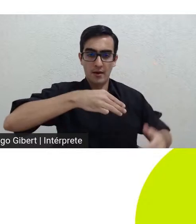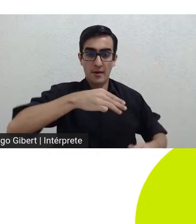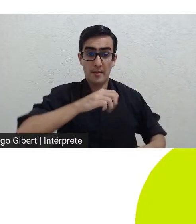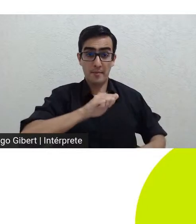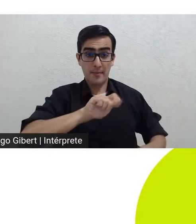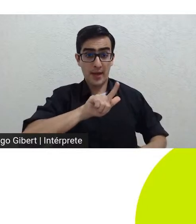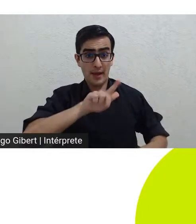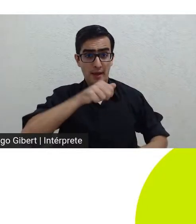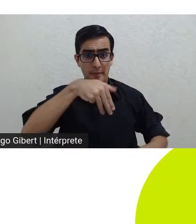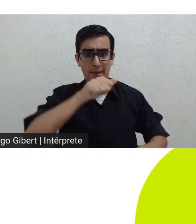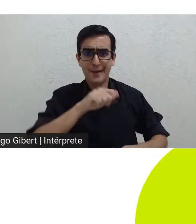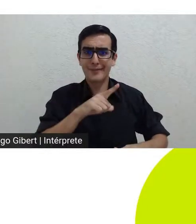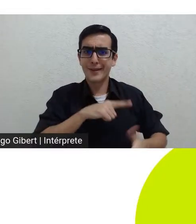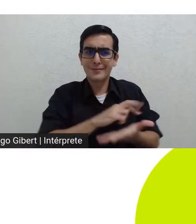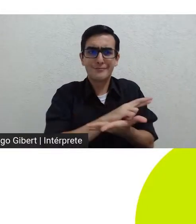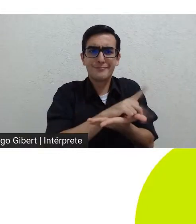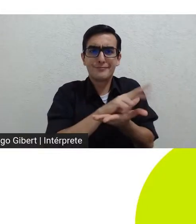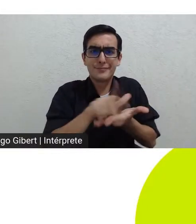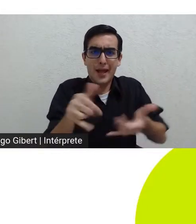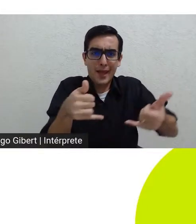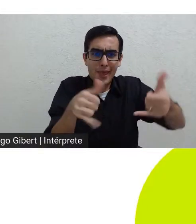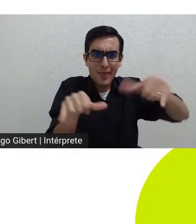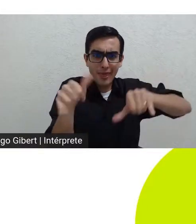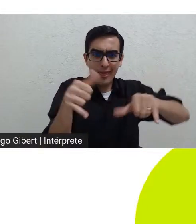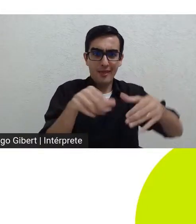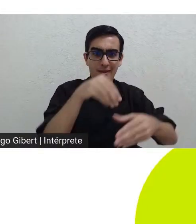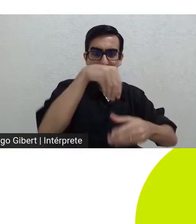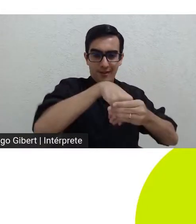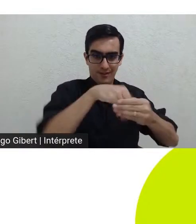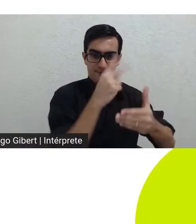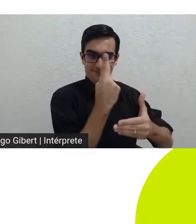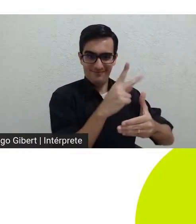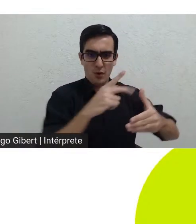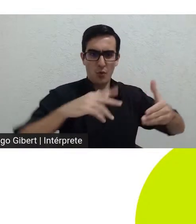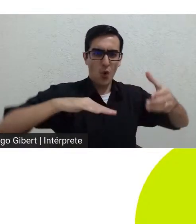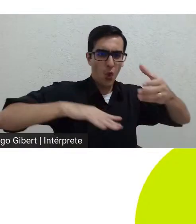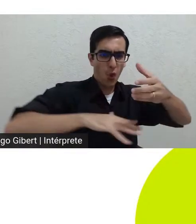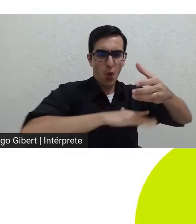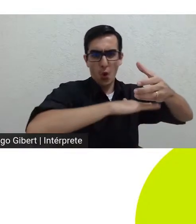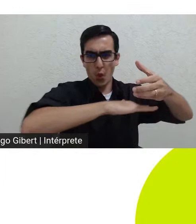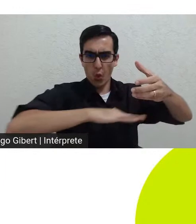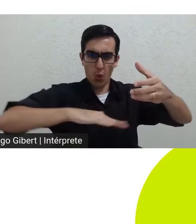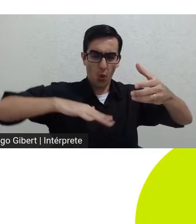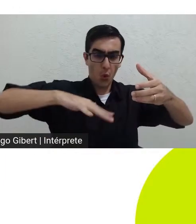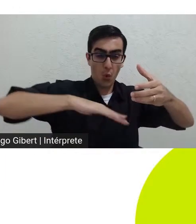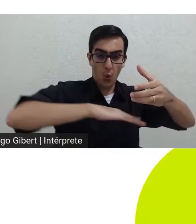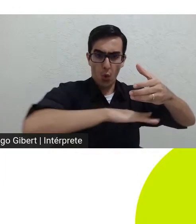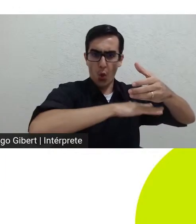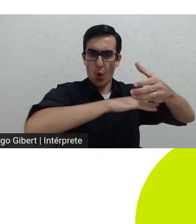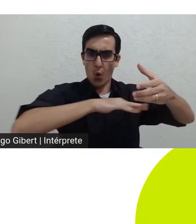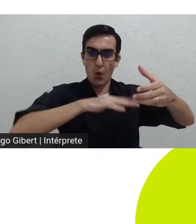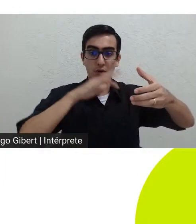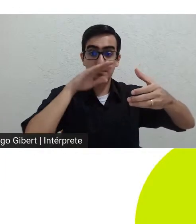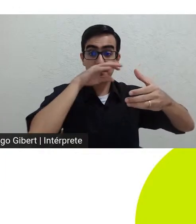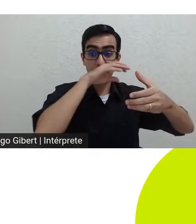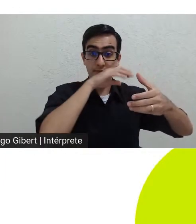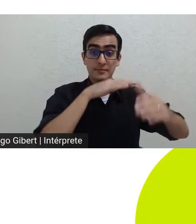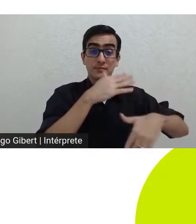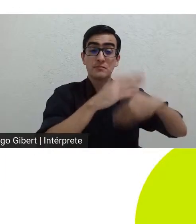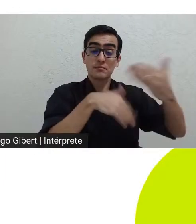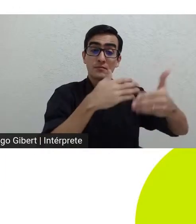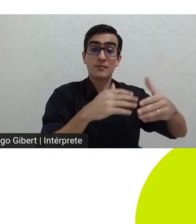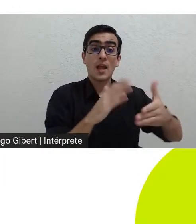composição quando alguns desses componentes se encontram resfriam